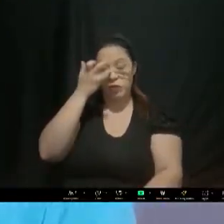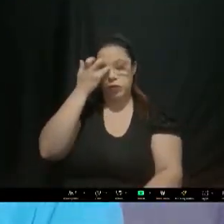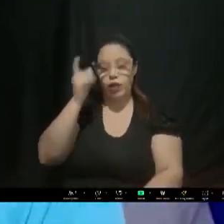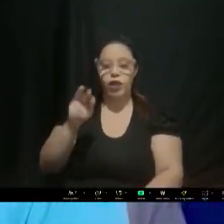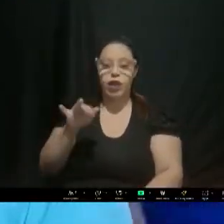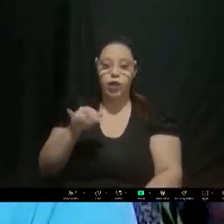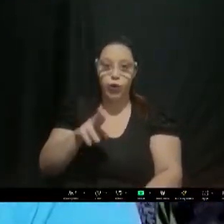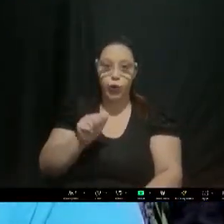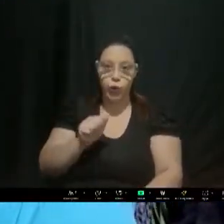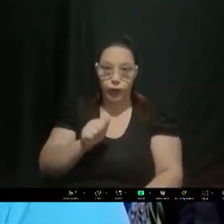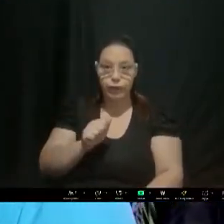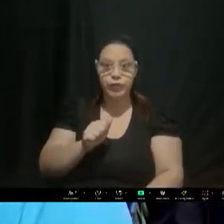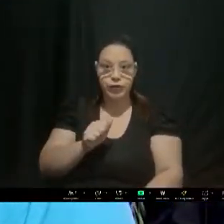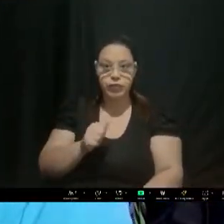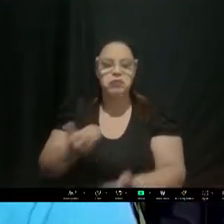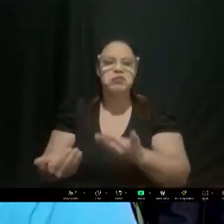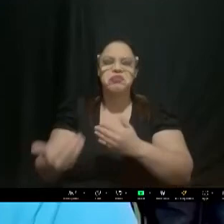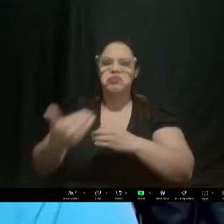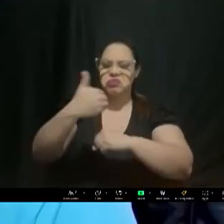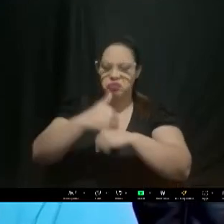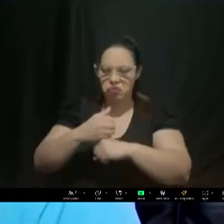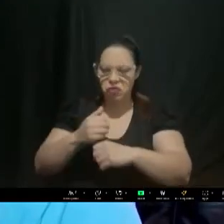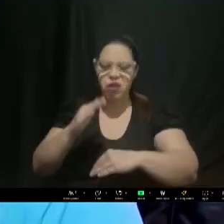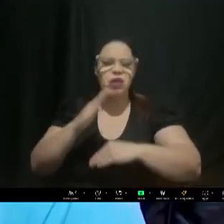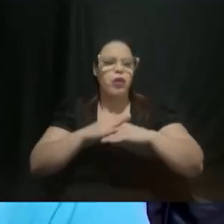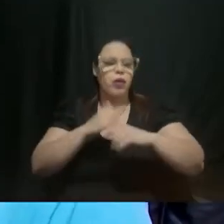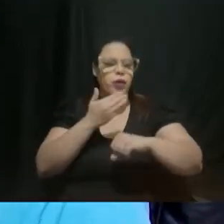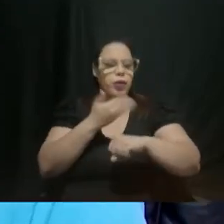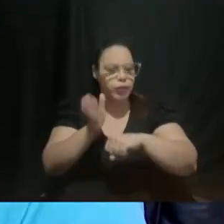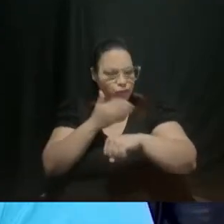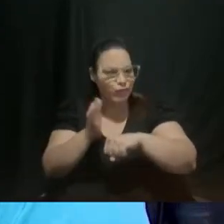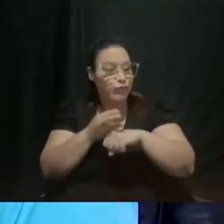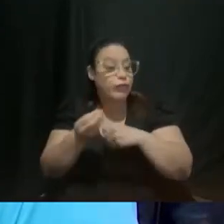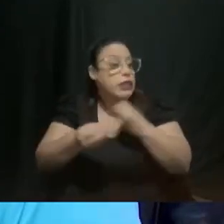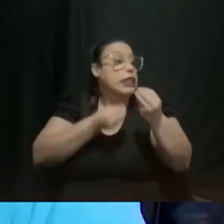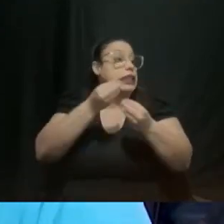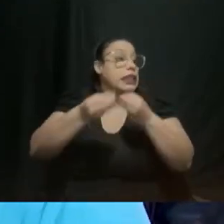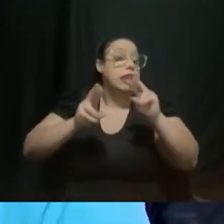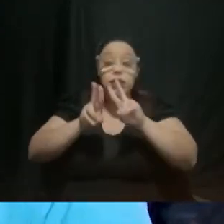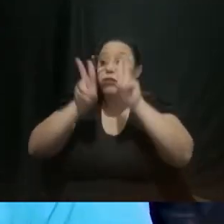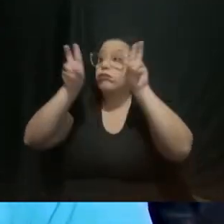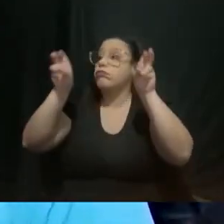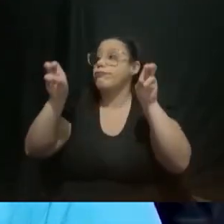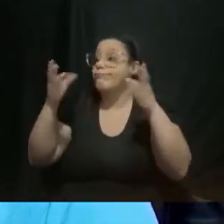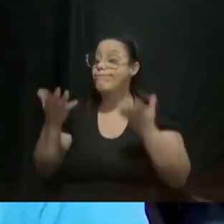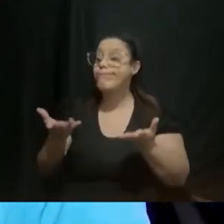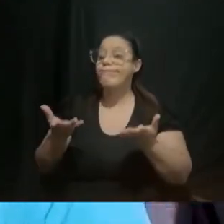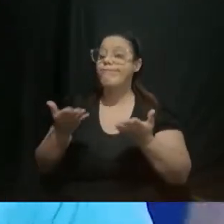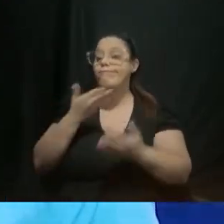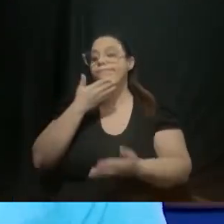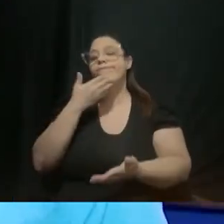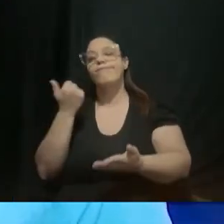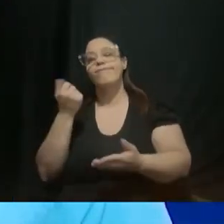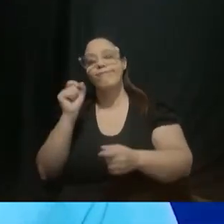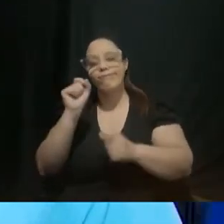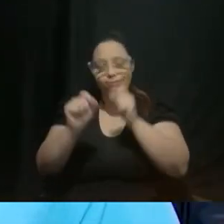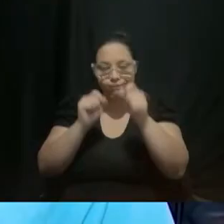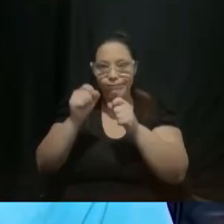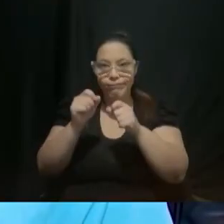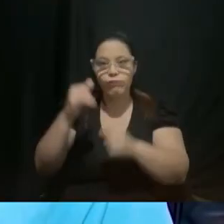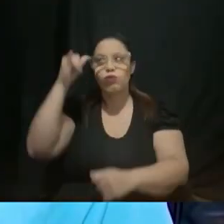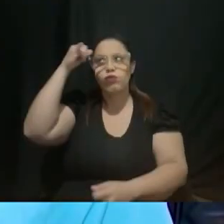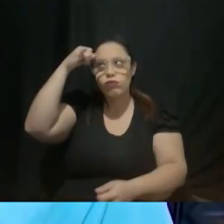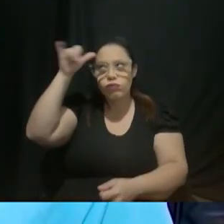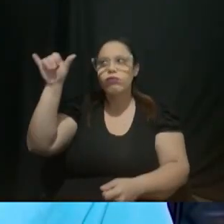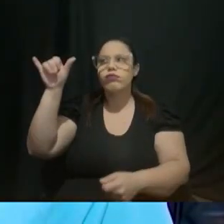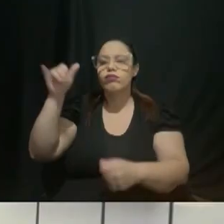trazer na prática como que a gente pode abordar esse tema e melhorar nessa questão da prevenção e tratamento também